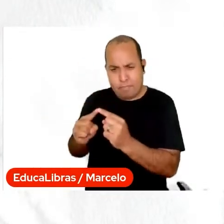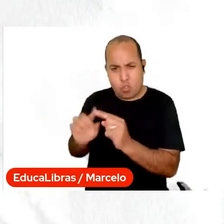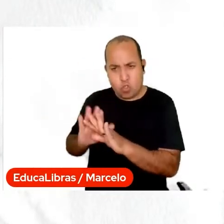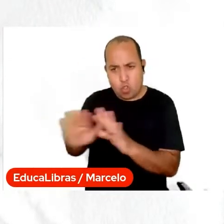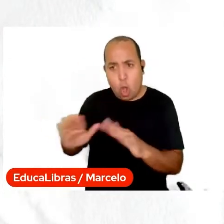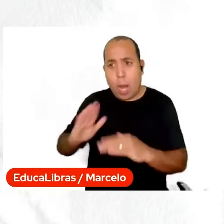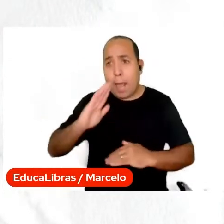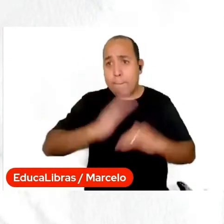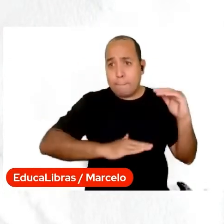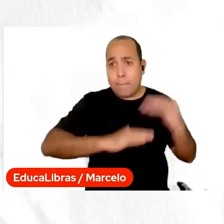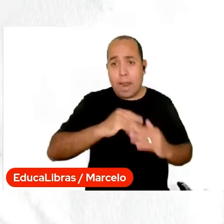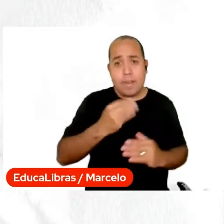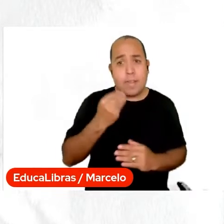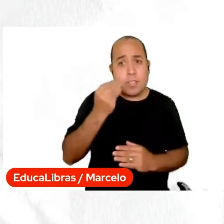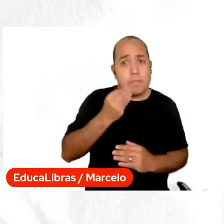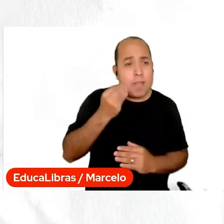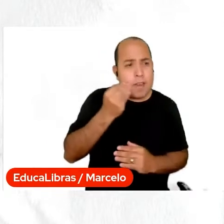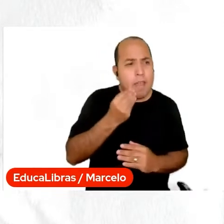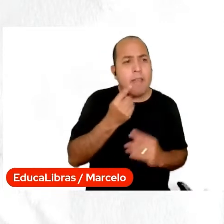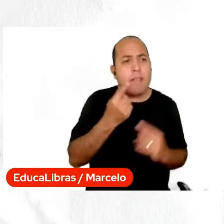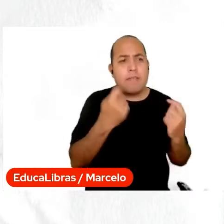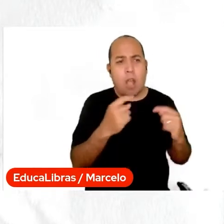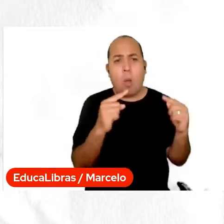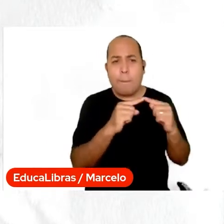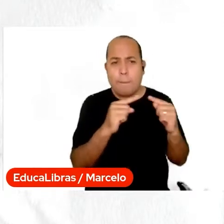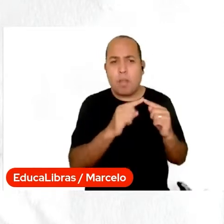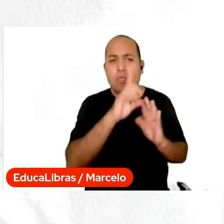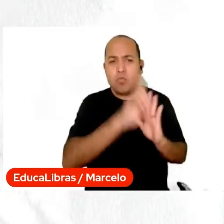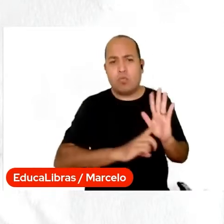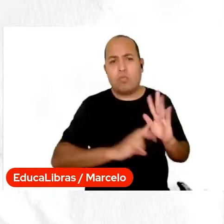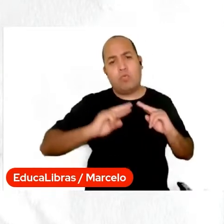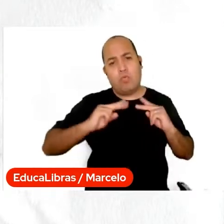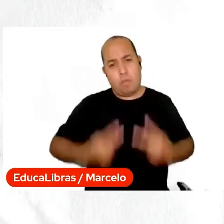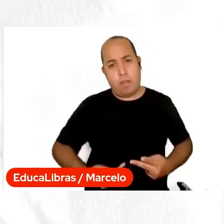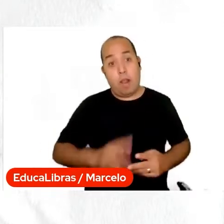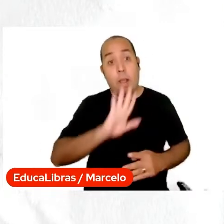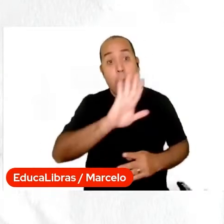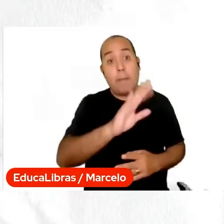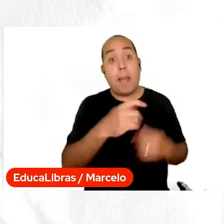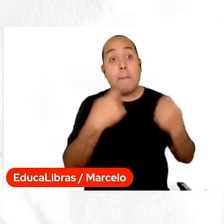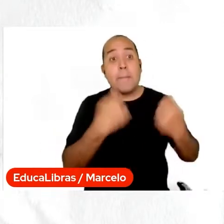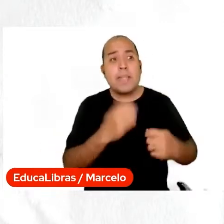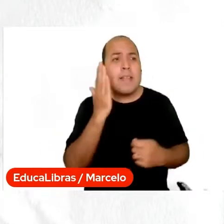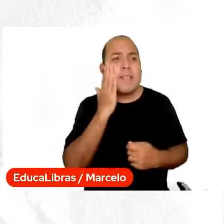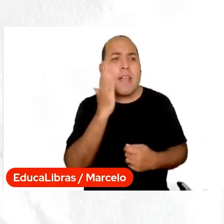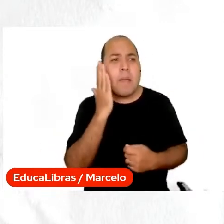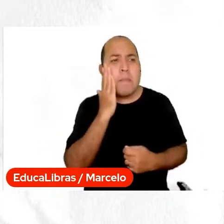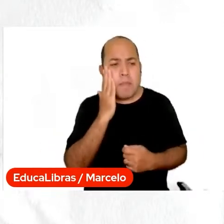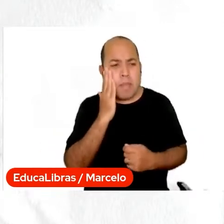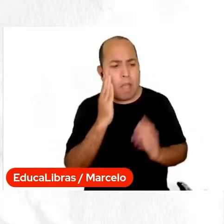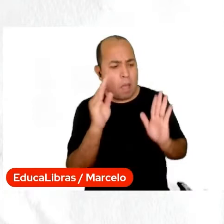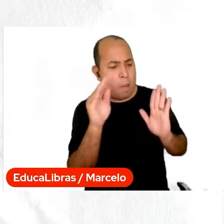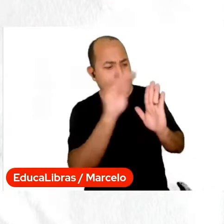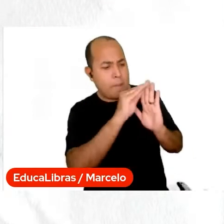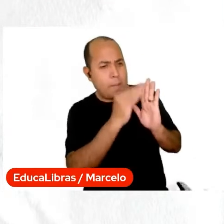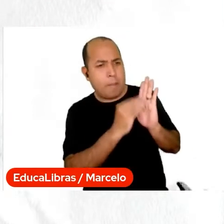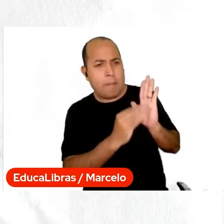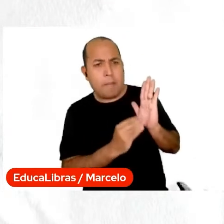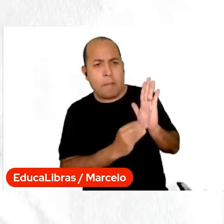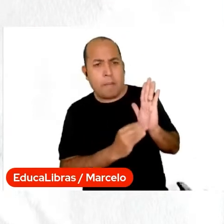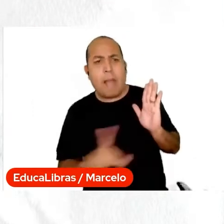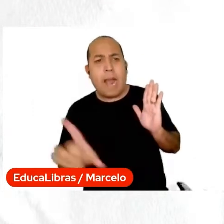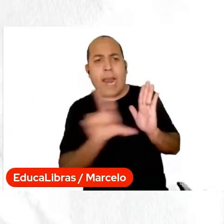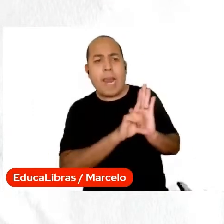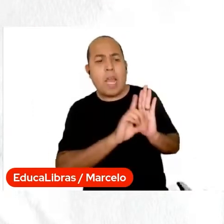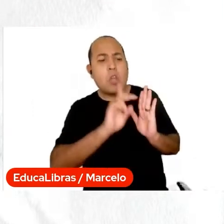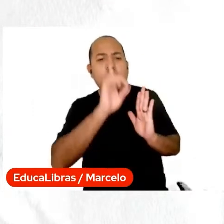prática, com a experiência. Mas é muito importante, inicialmente, conhecermos quais são esses direitos, nos empoderarmos dele